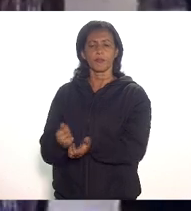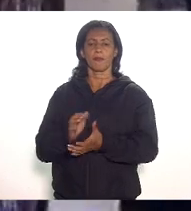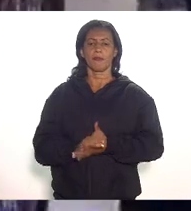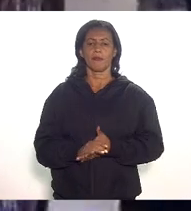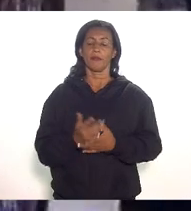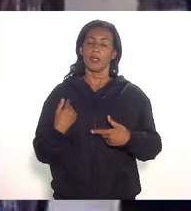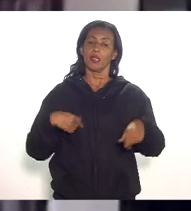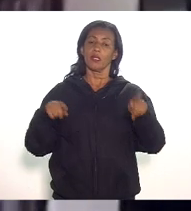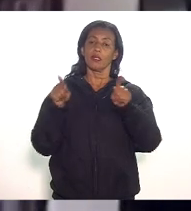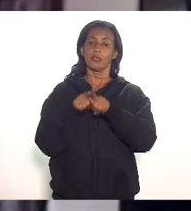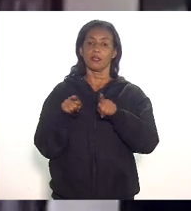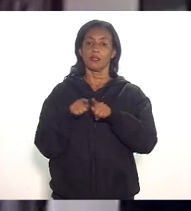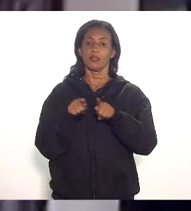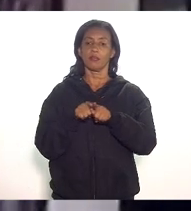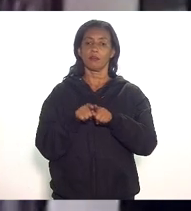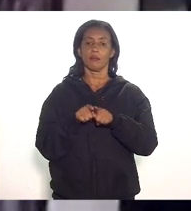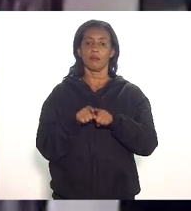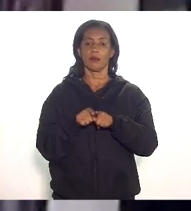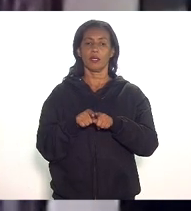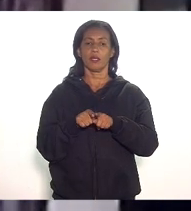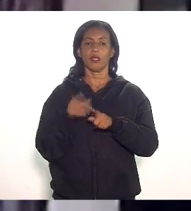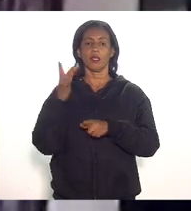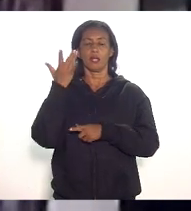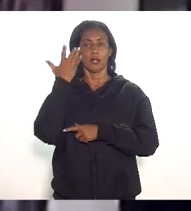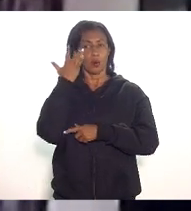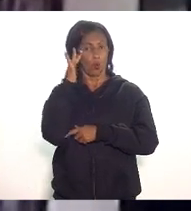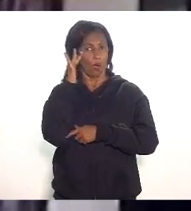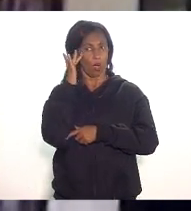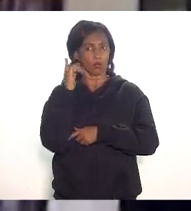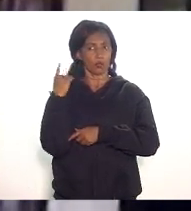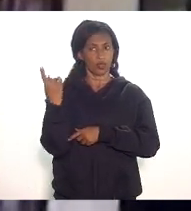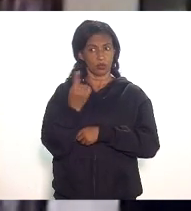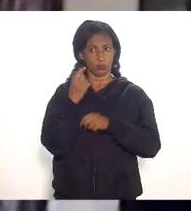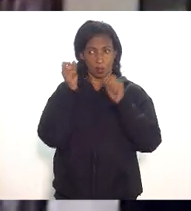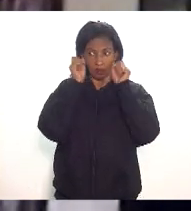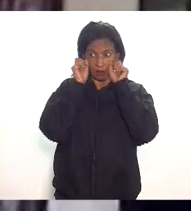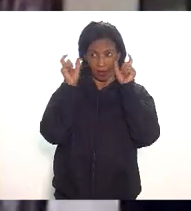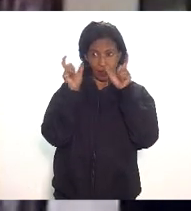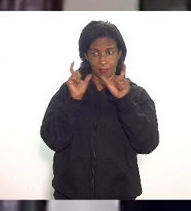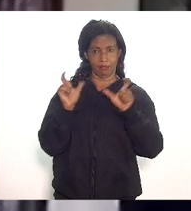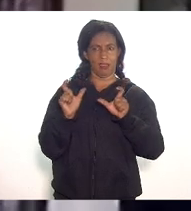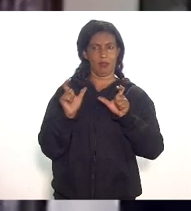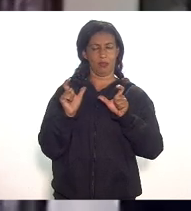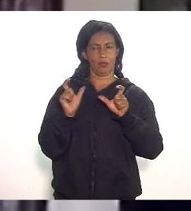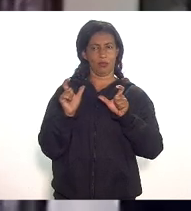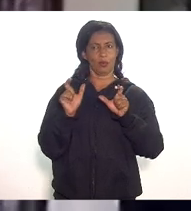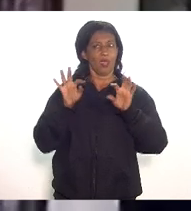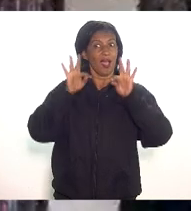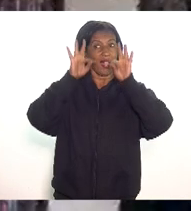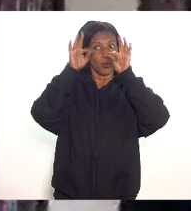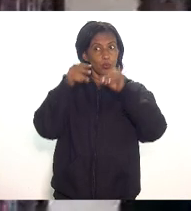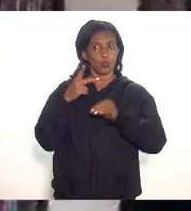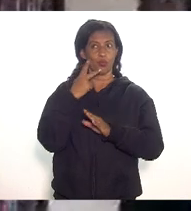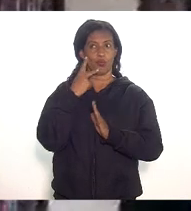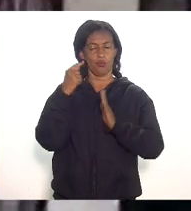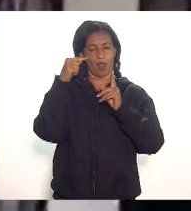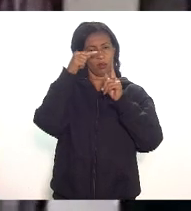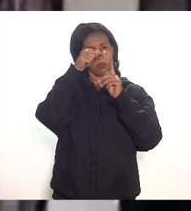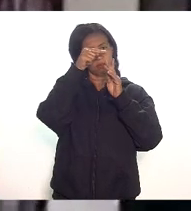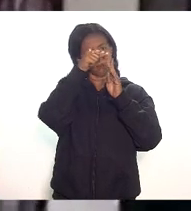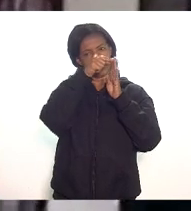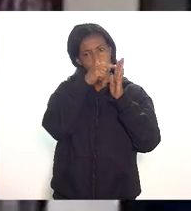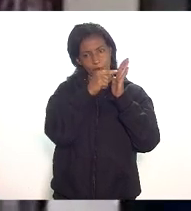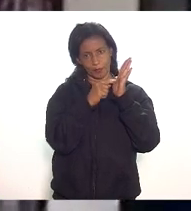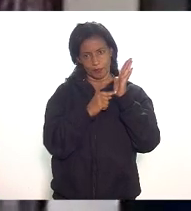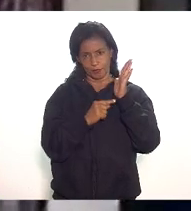eu acho que a gente deve estar atento às observações que foram feitas pela senhora Karine